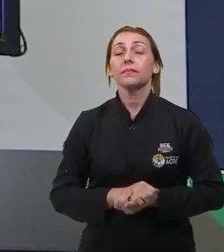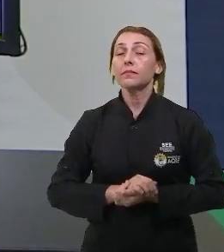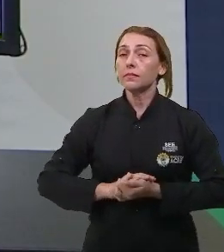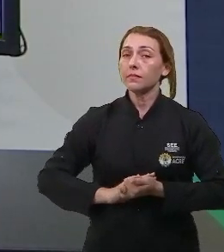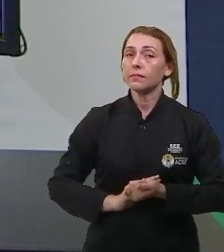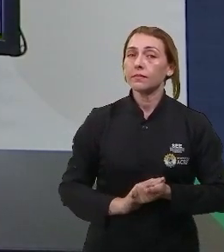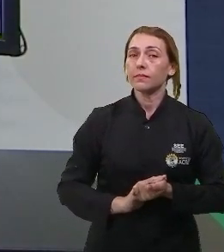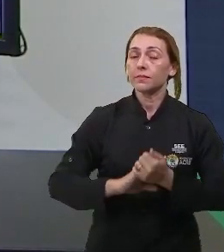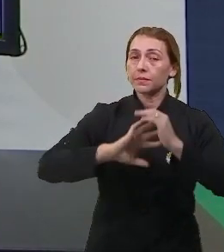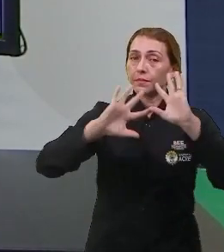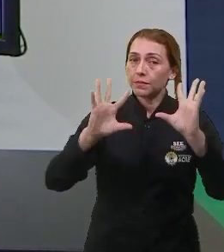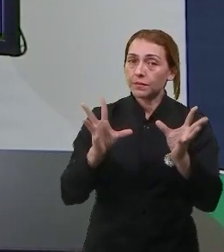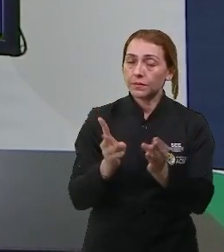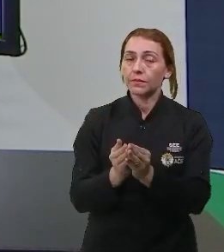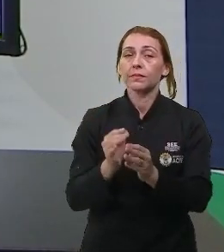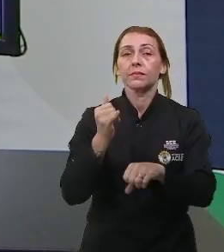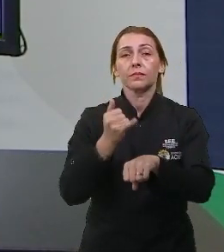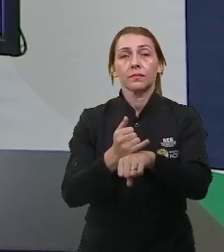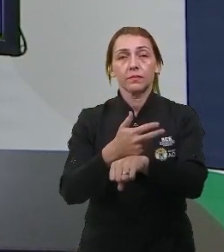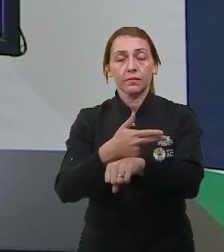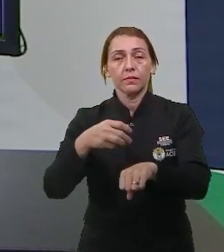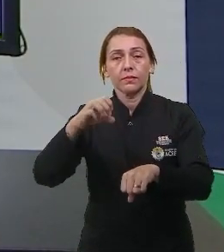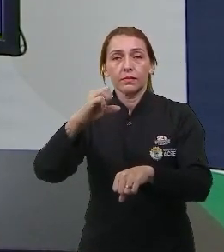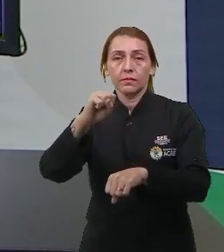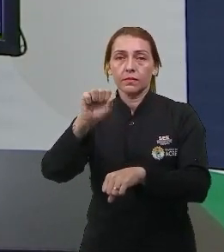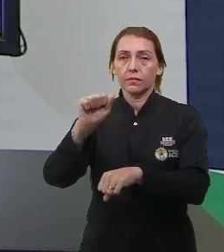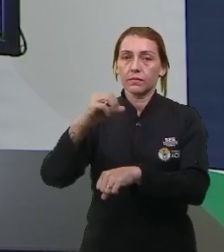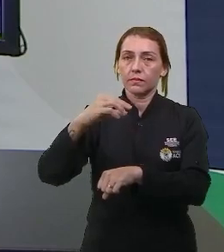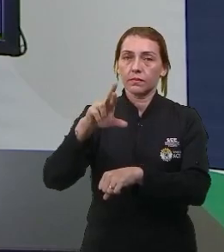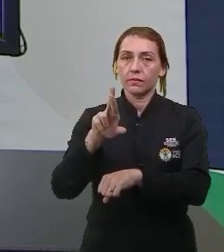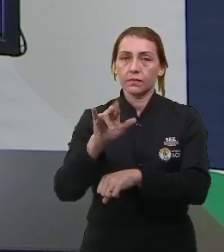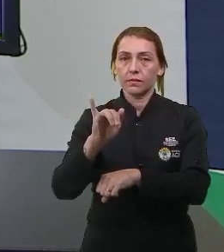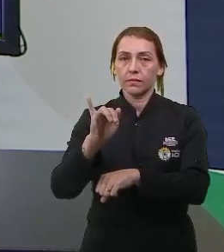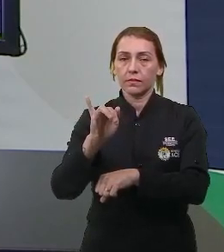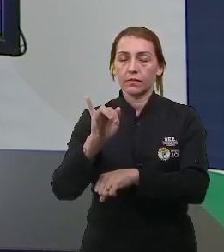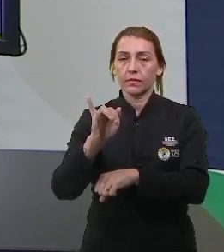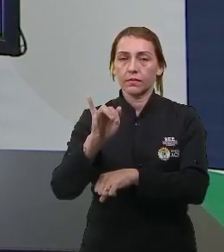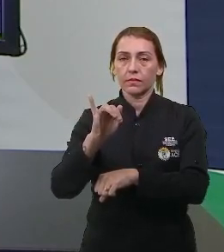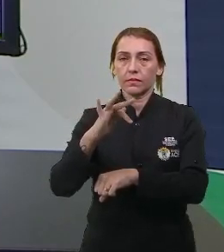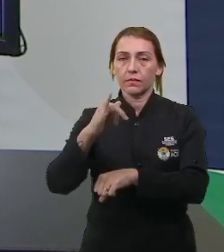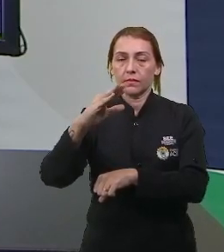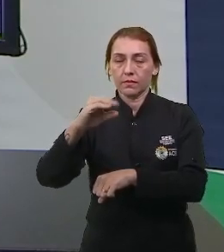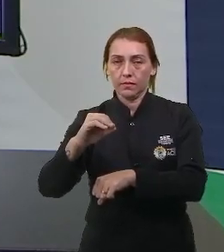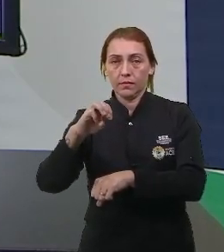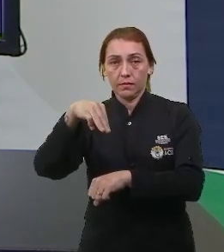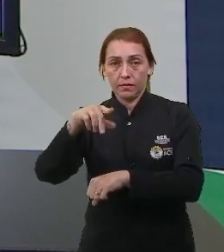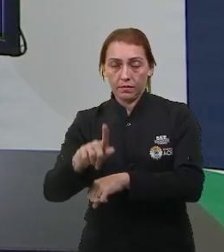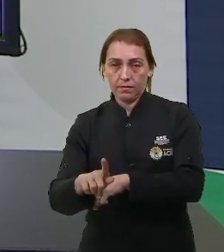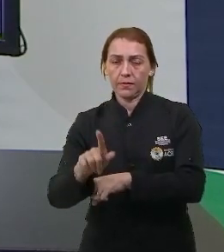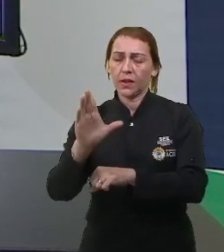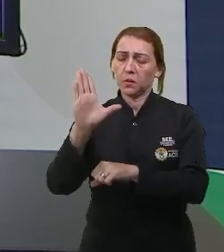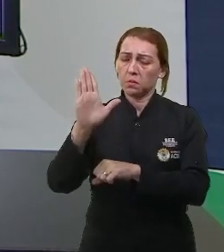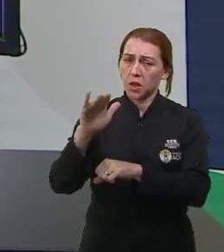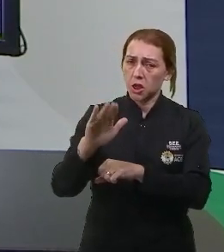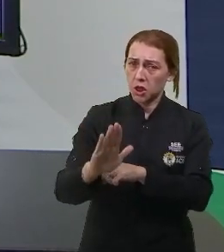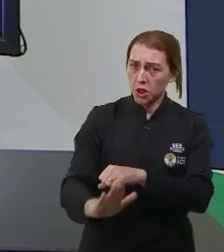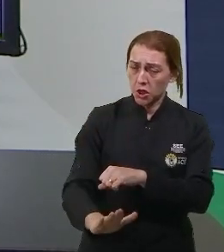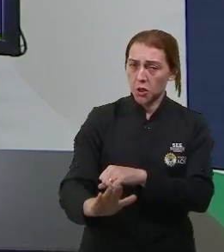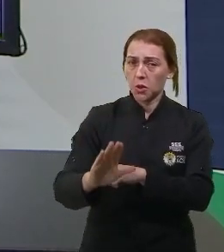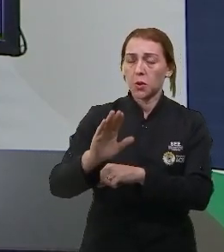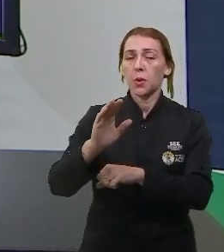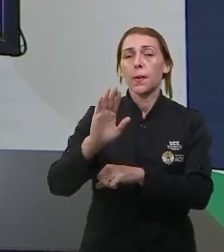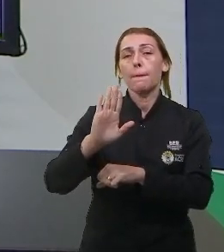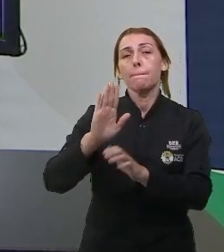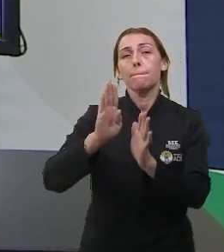basicamente metal de sacrifício ele vai ser magnésio tá o magnésio ele tem um potencial muito baixinho menos 2